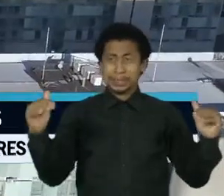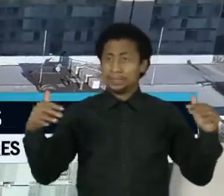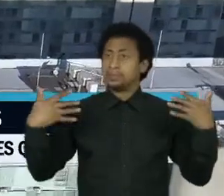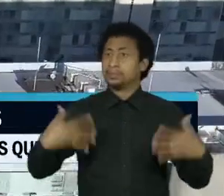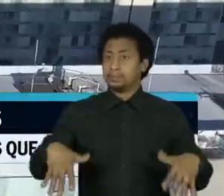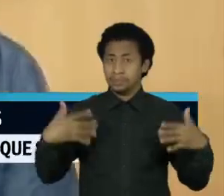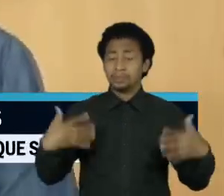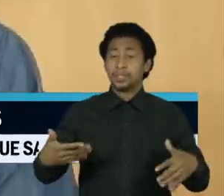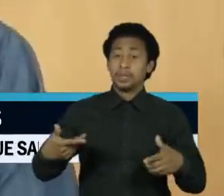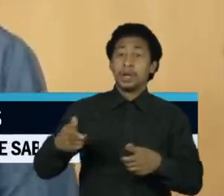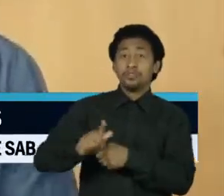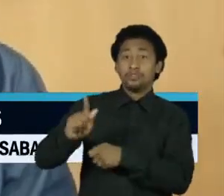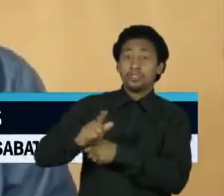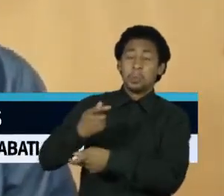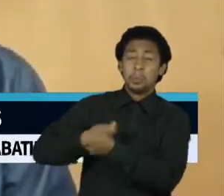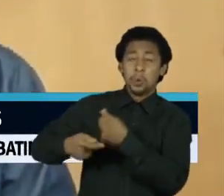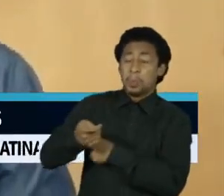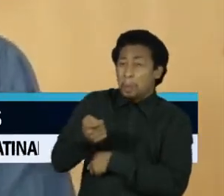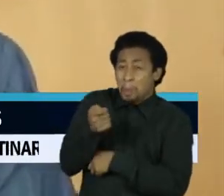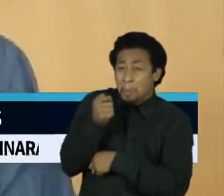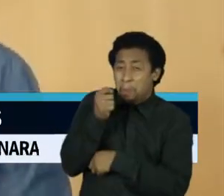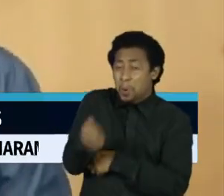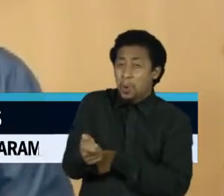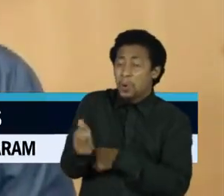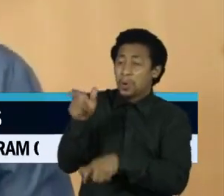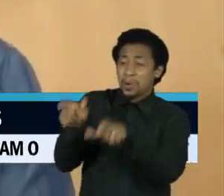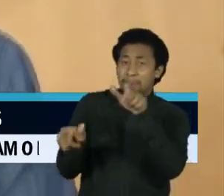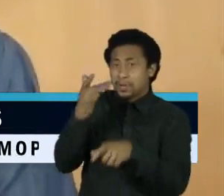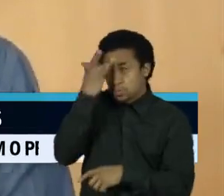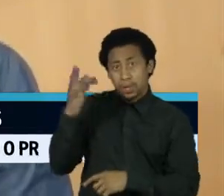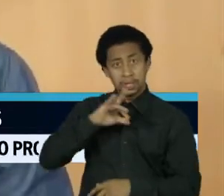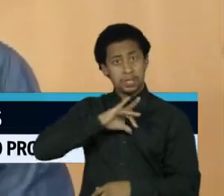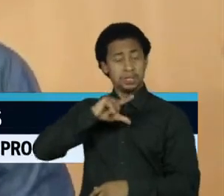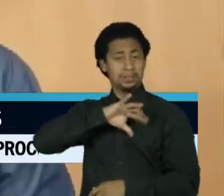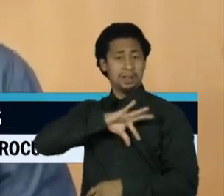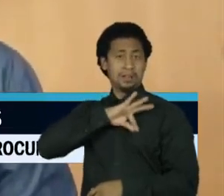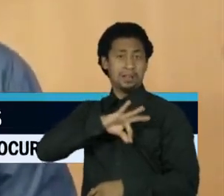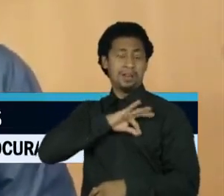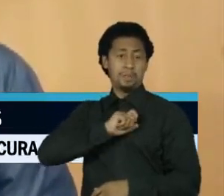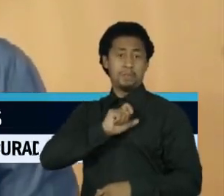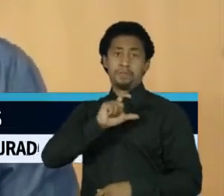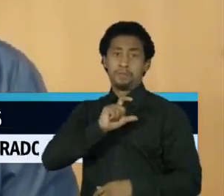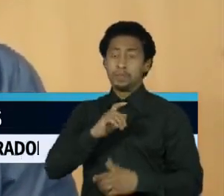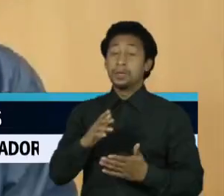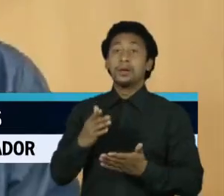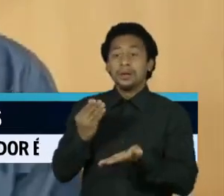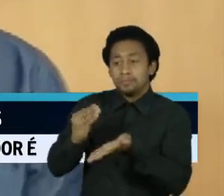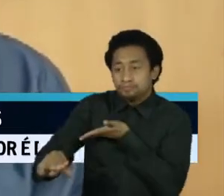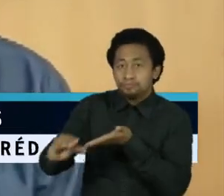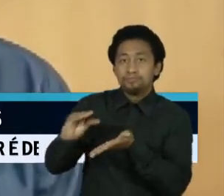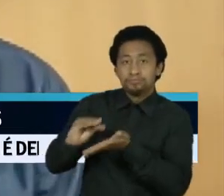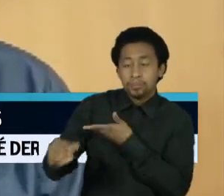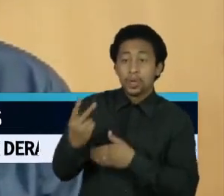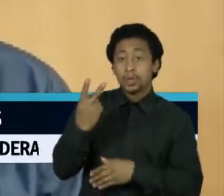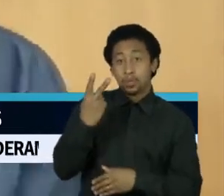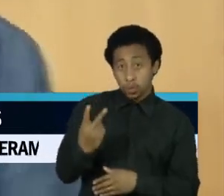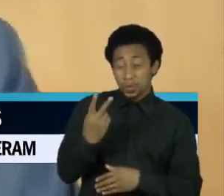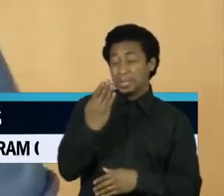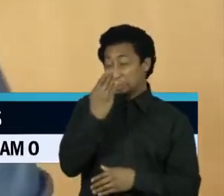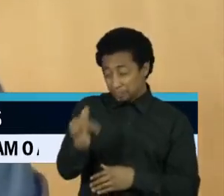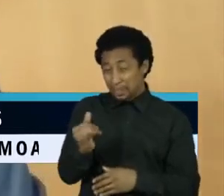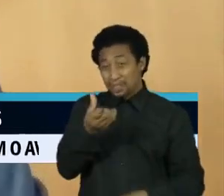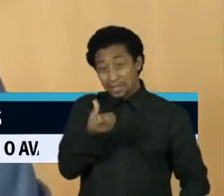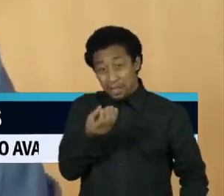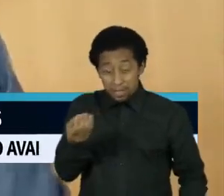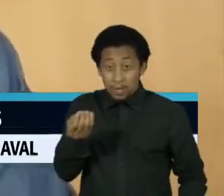gestão pública. A gente deixa de investir 2,6 bilhões de reais por ano em